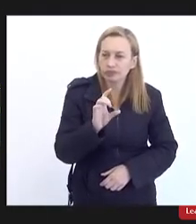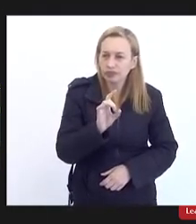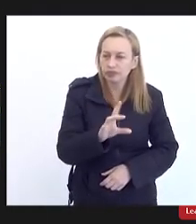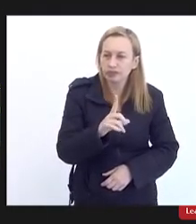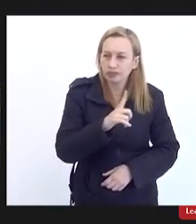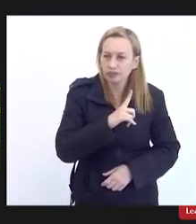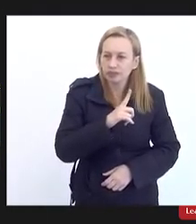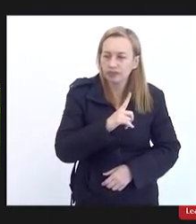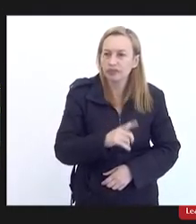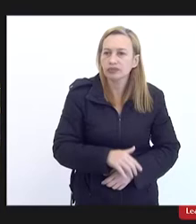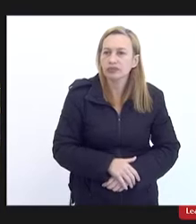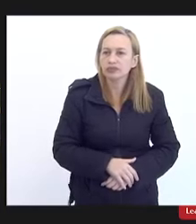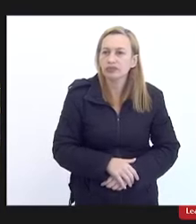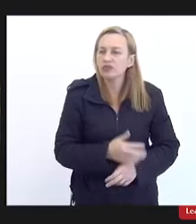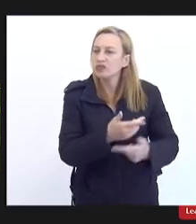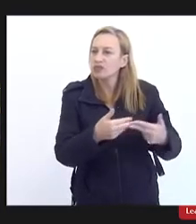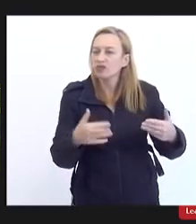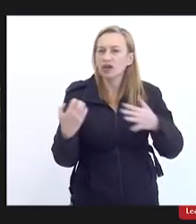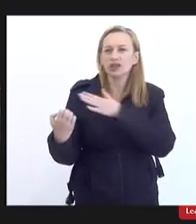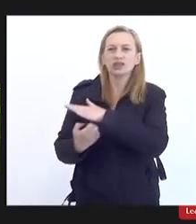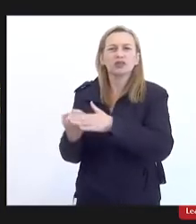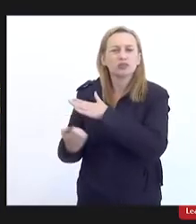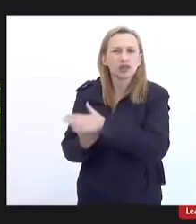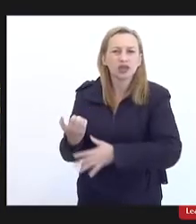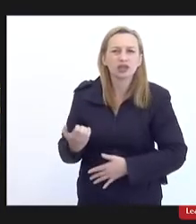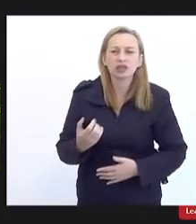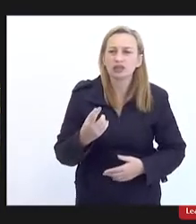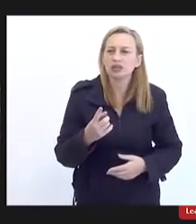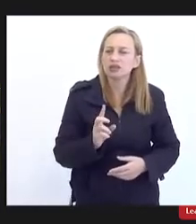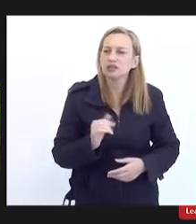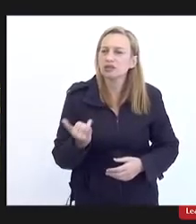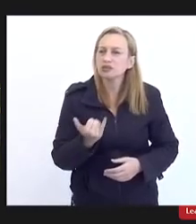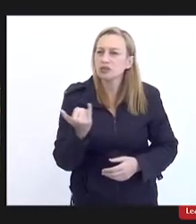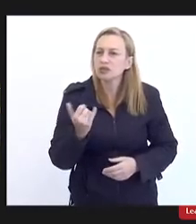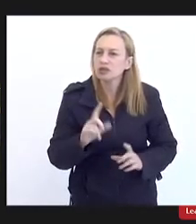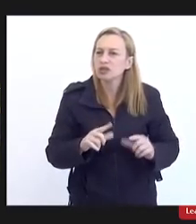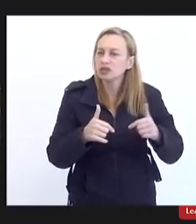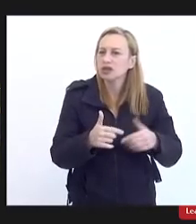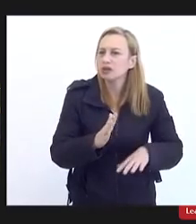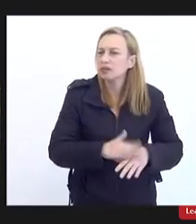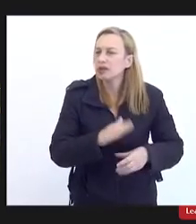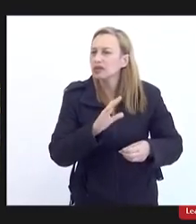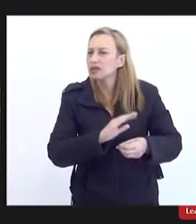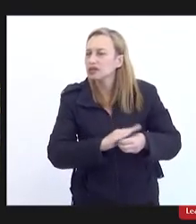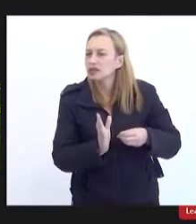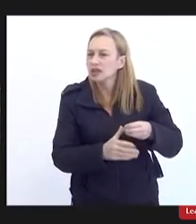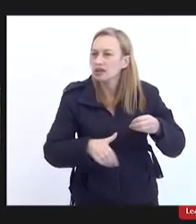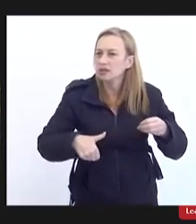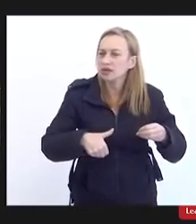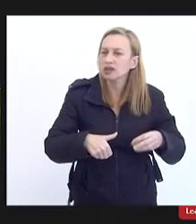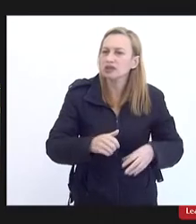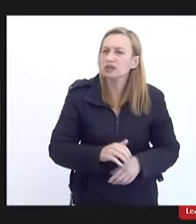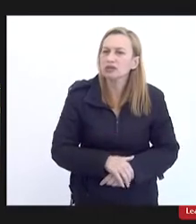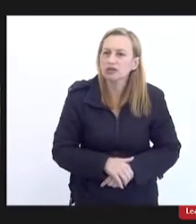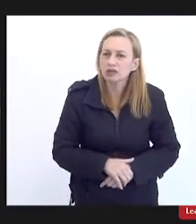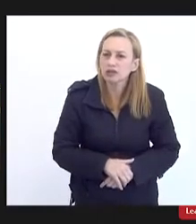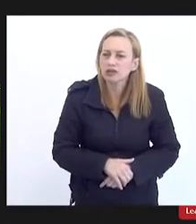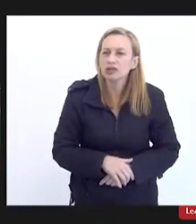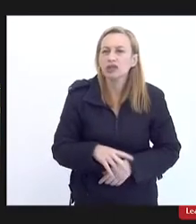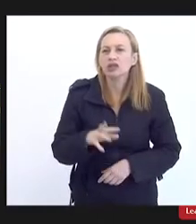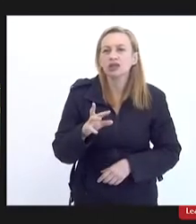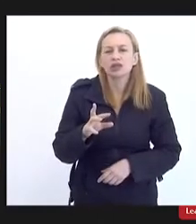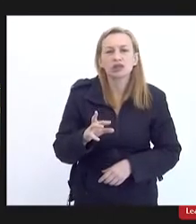tanto é que nós temos várias empresas recentes é um exemplo operando mais saneamento aqui no Rio de Janeiro operando região dos lados